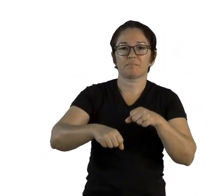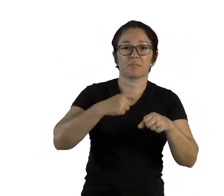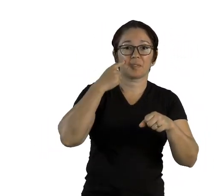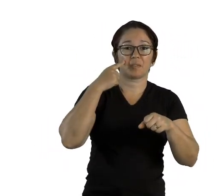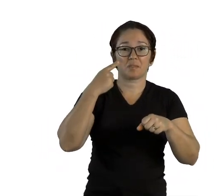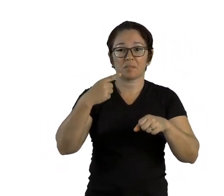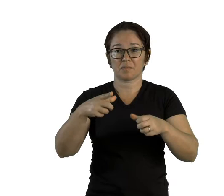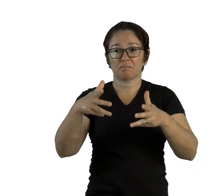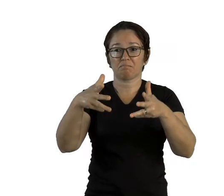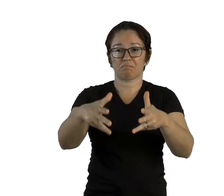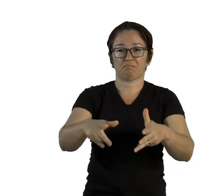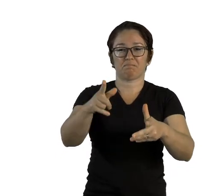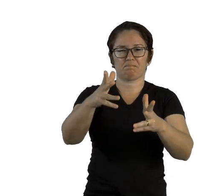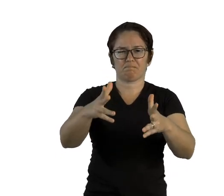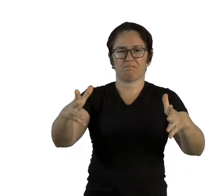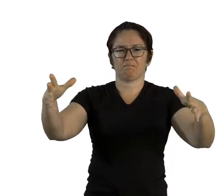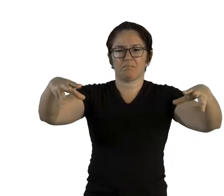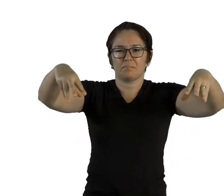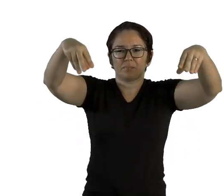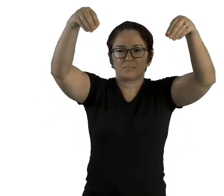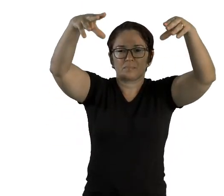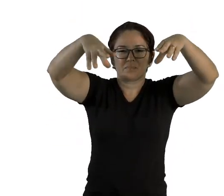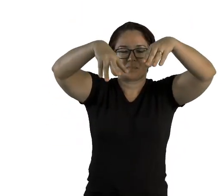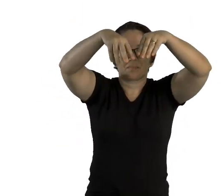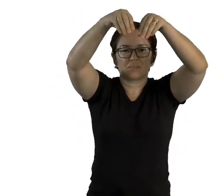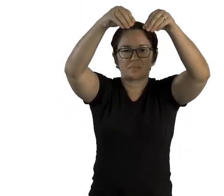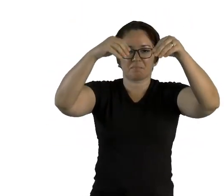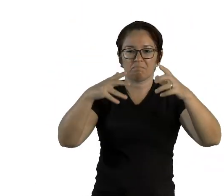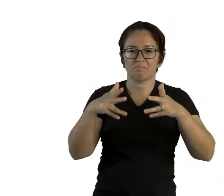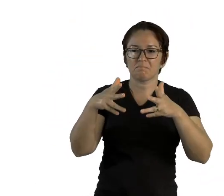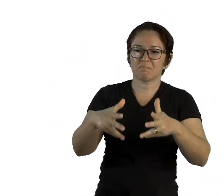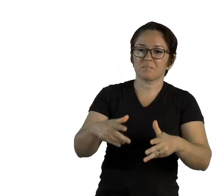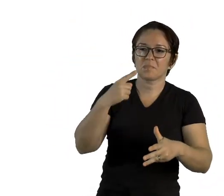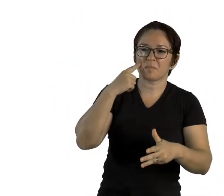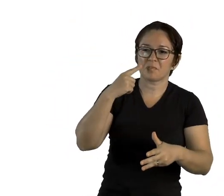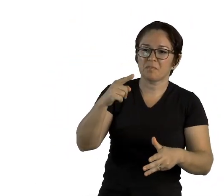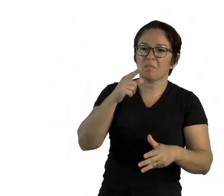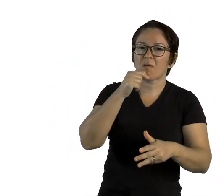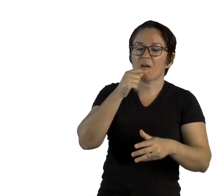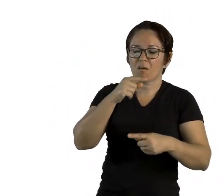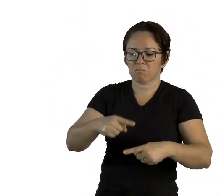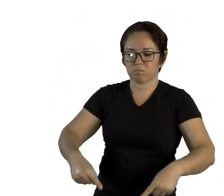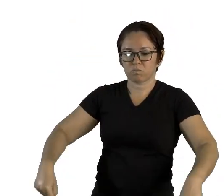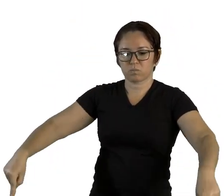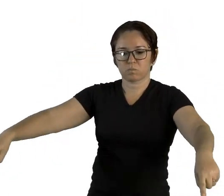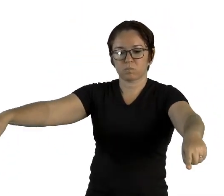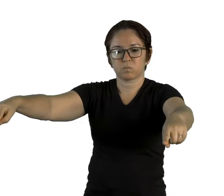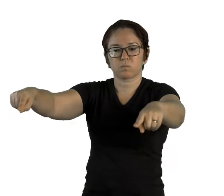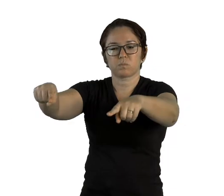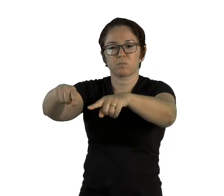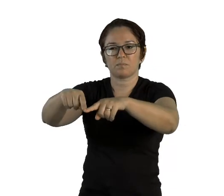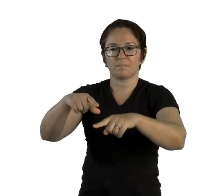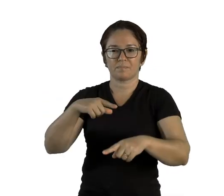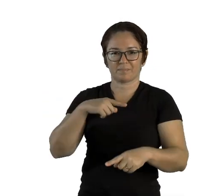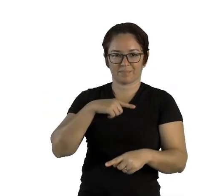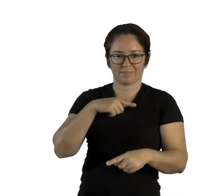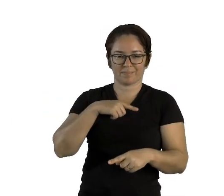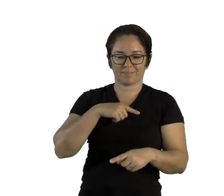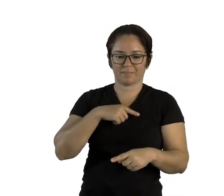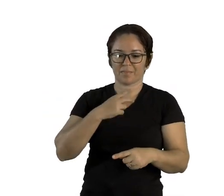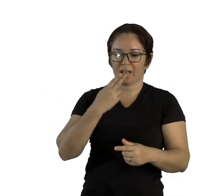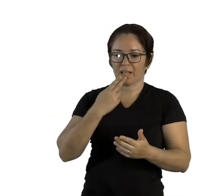No parque, havia uma fonte redonda. Ele chegou junto com a mudança, trazendo uma carta para